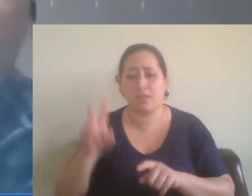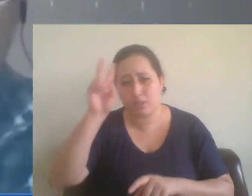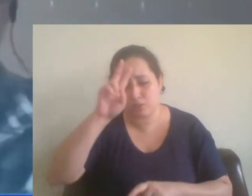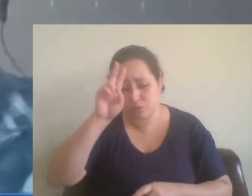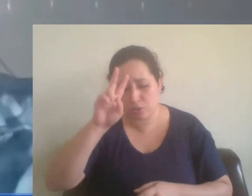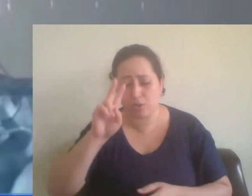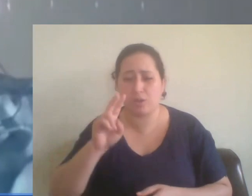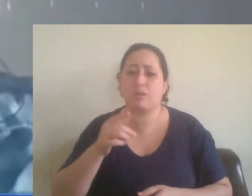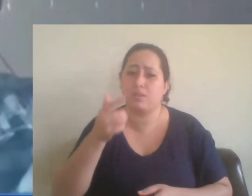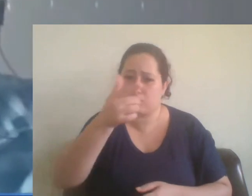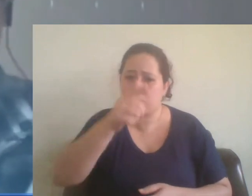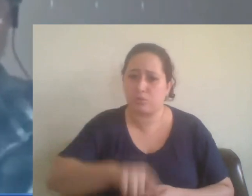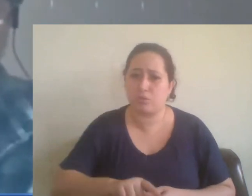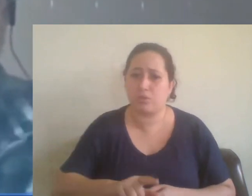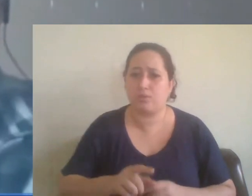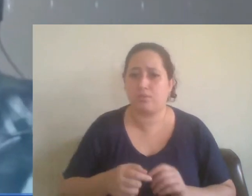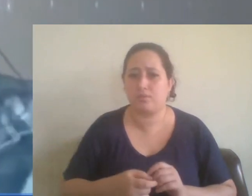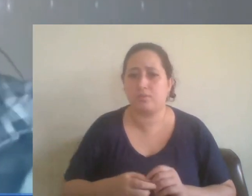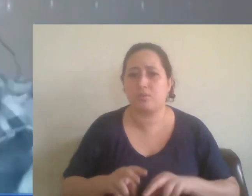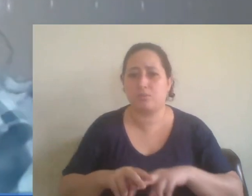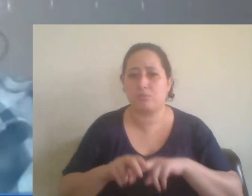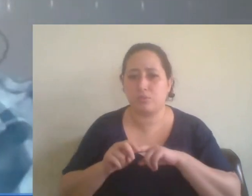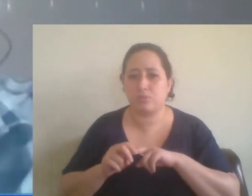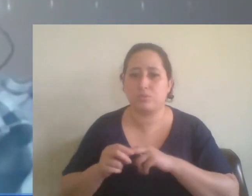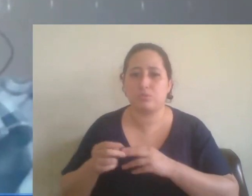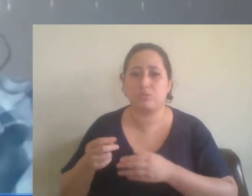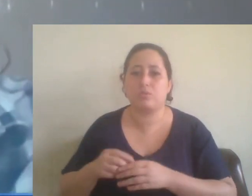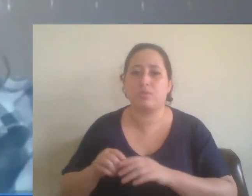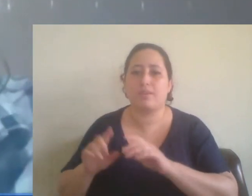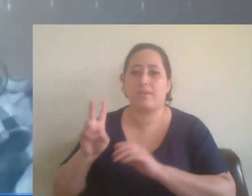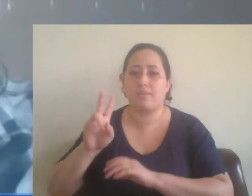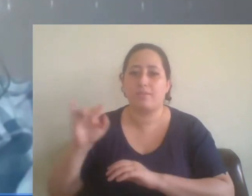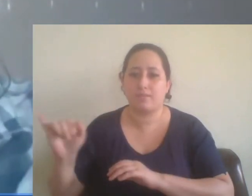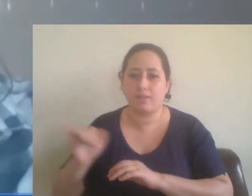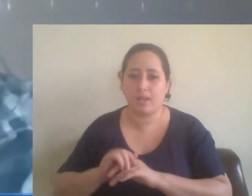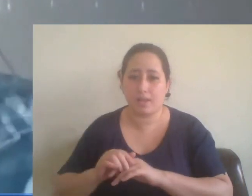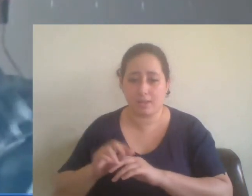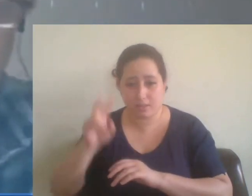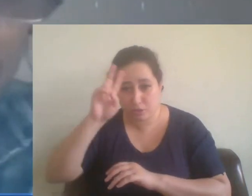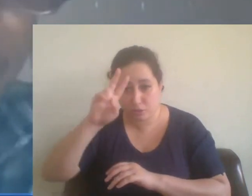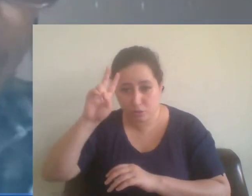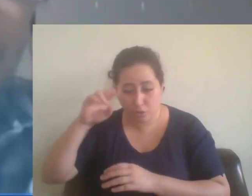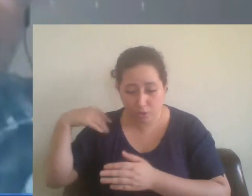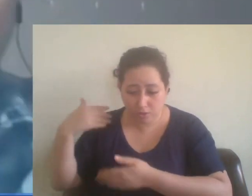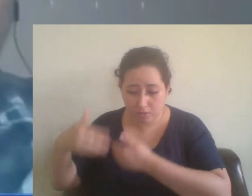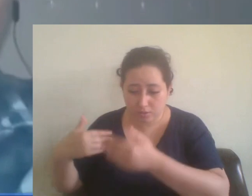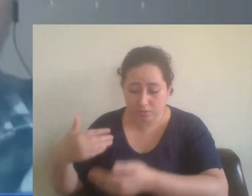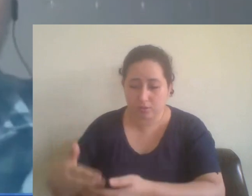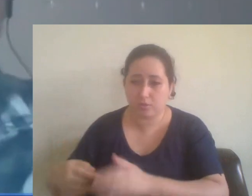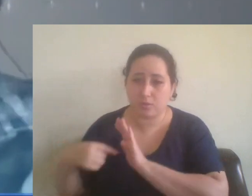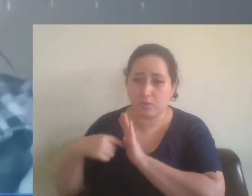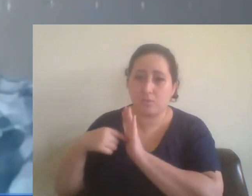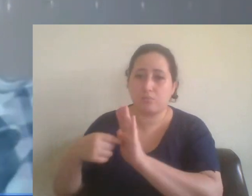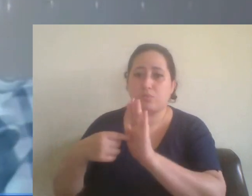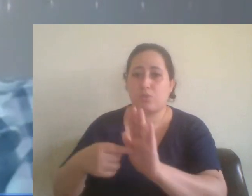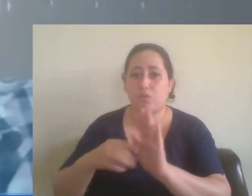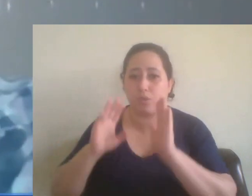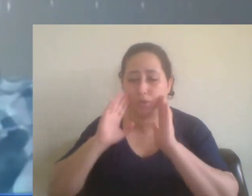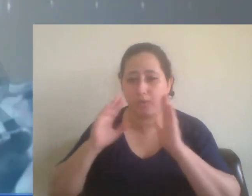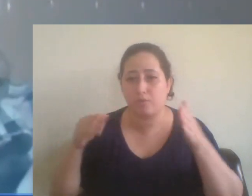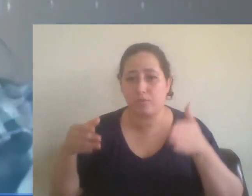Por isso, nós vamos fazer uma pequena exposição desse histórico, se centralizando mais